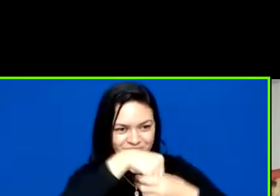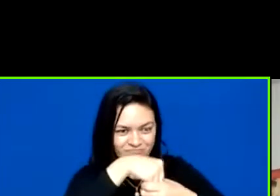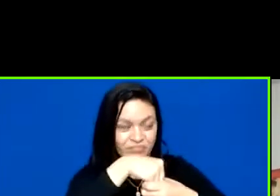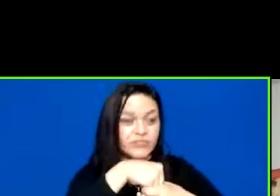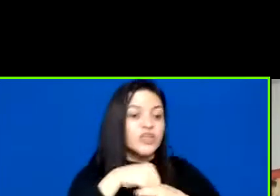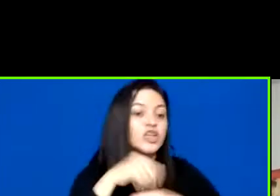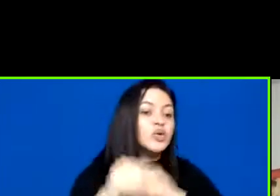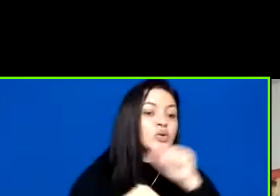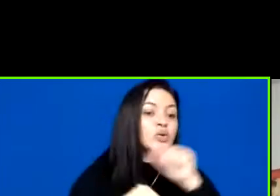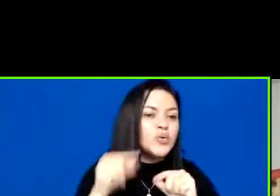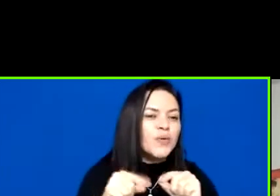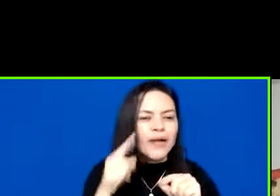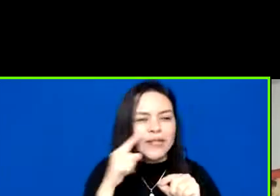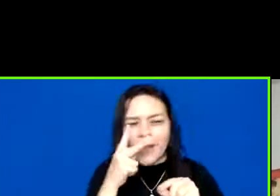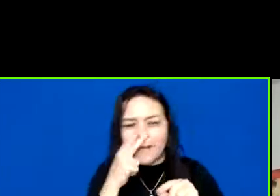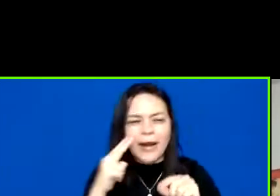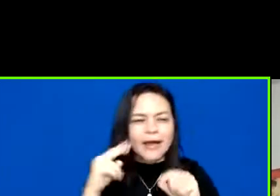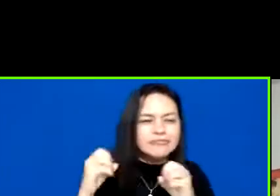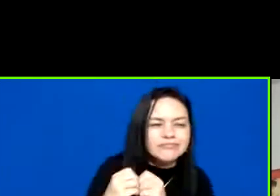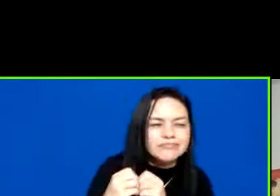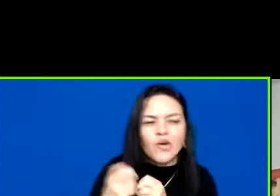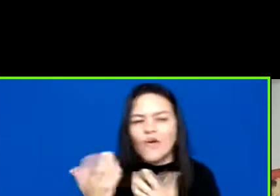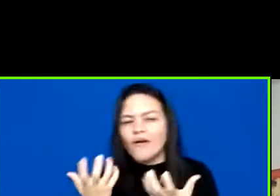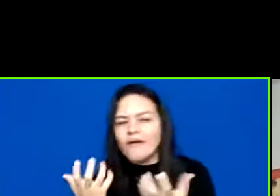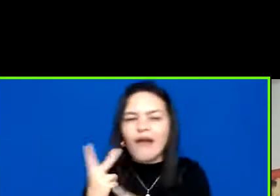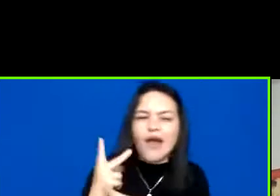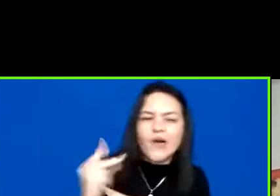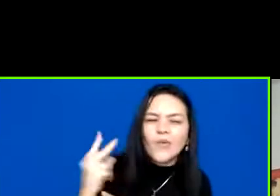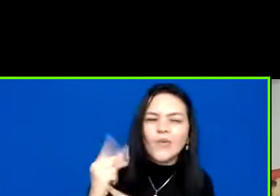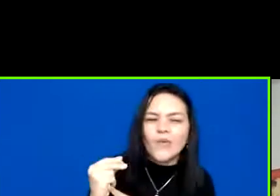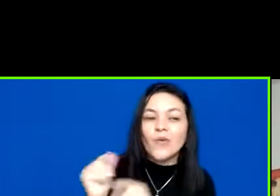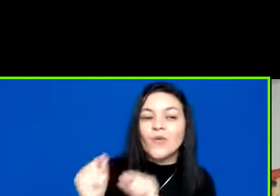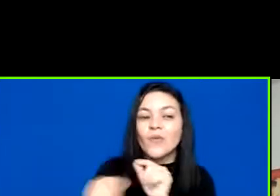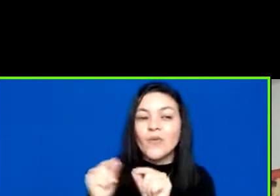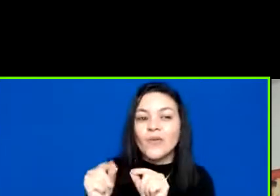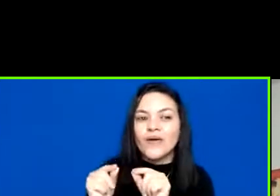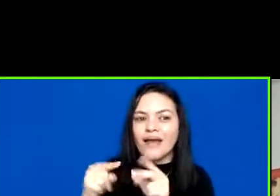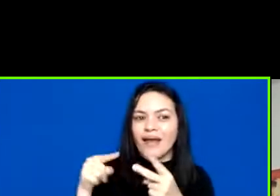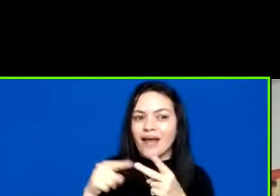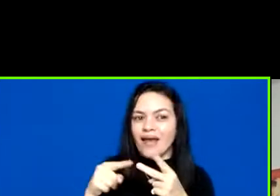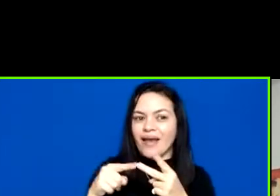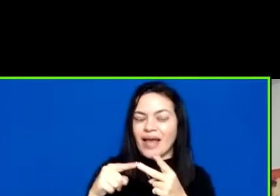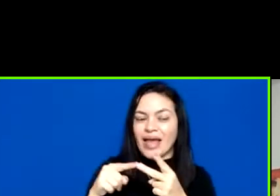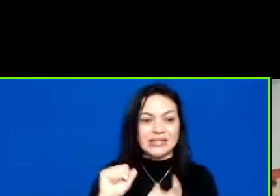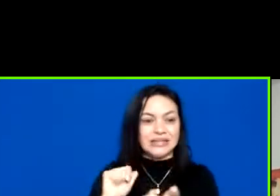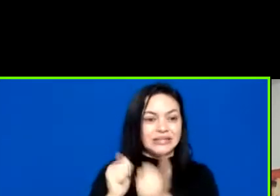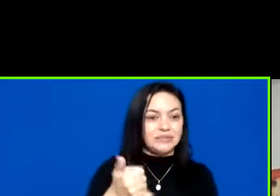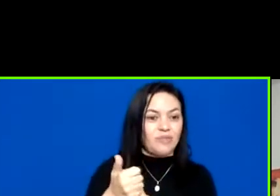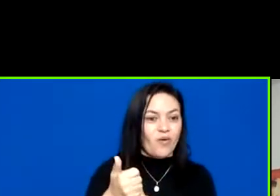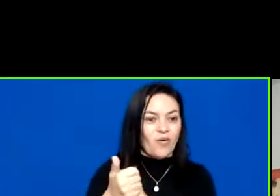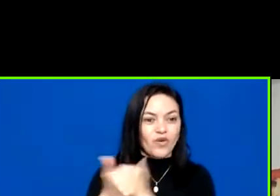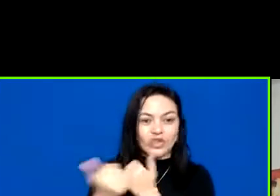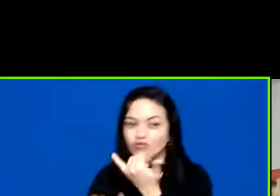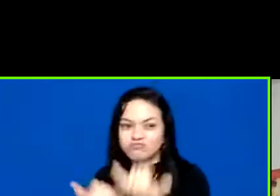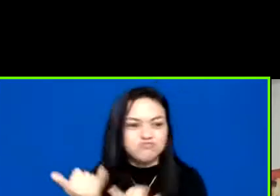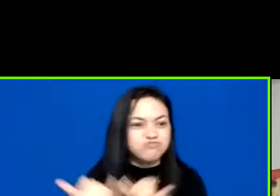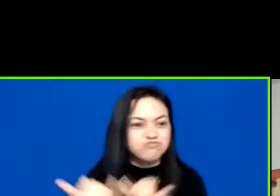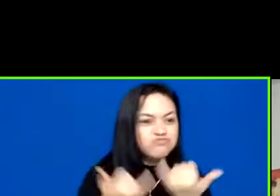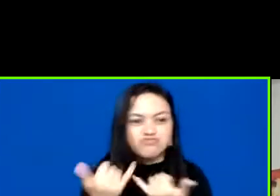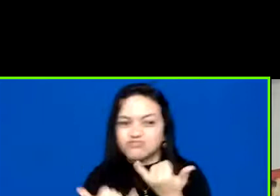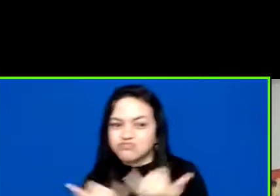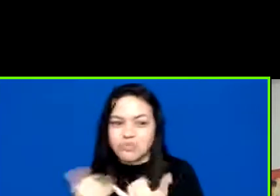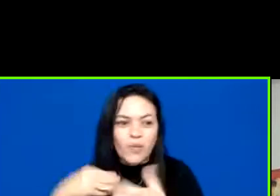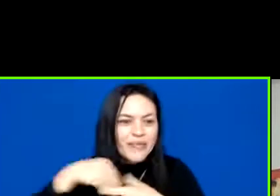daquela proximidade com o rendimento, nós chamamos de esporte escolar. São os jogos escolares que devem acontecer nos seus